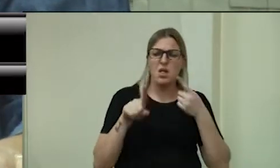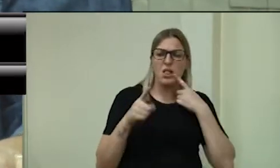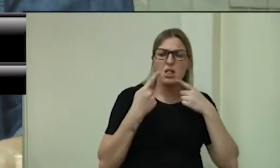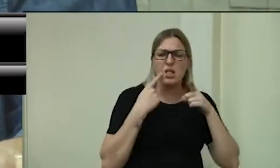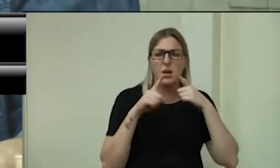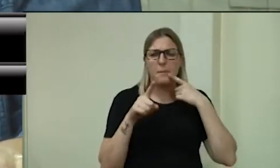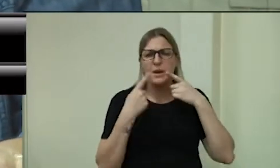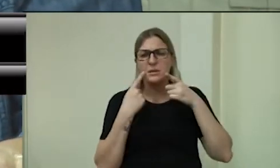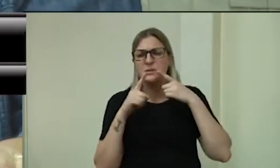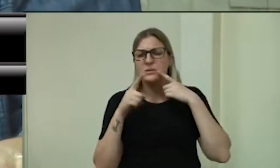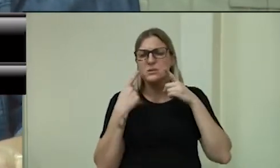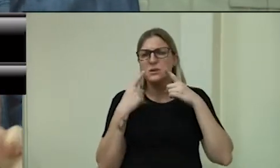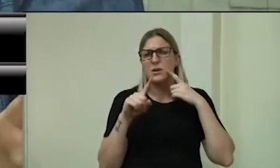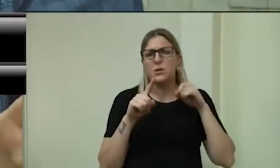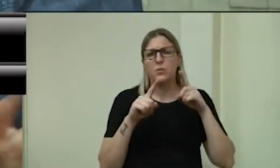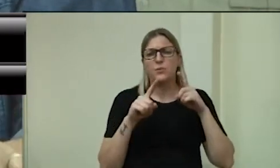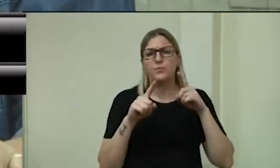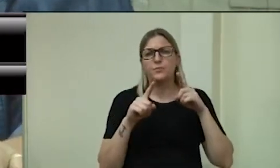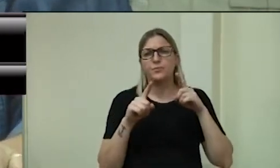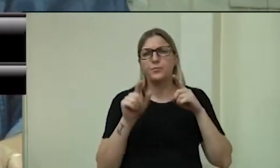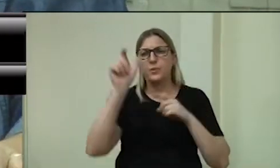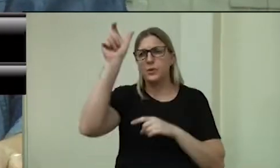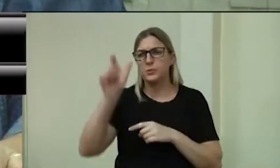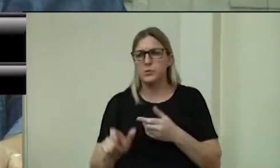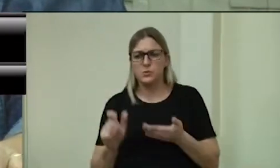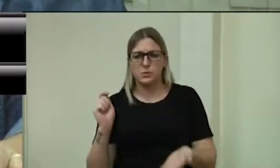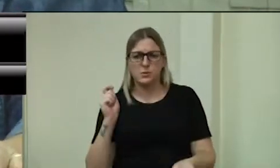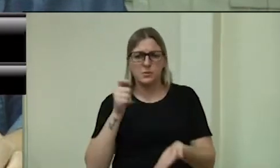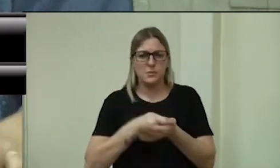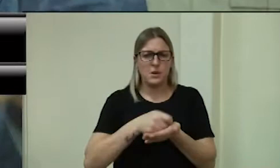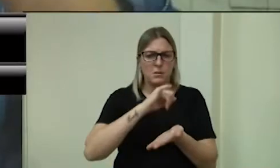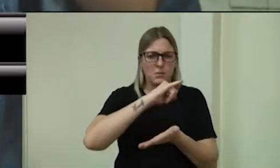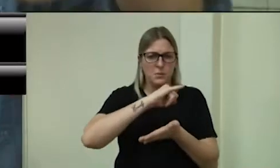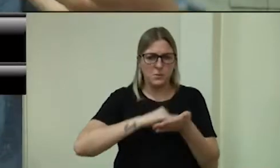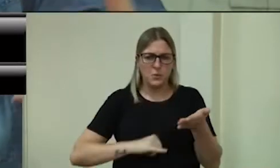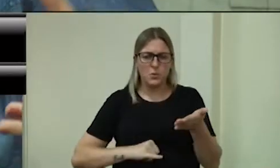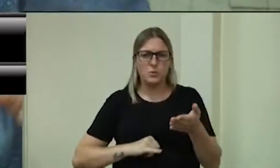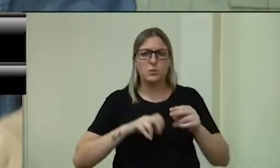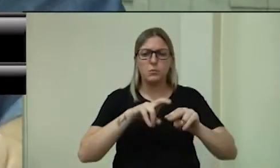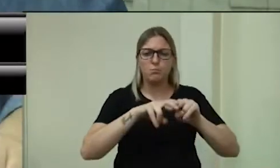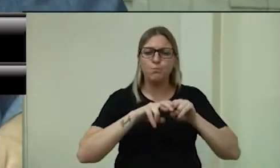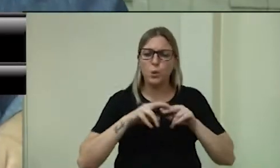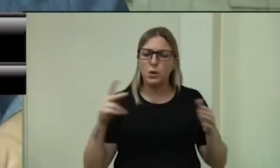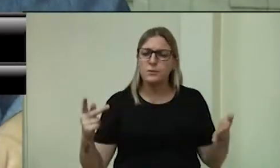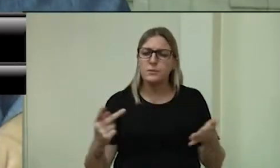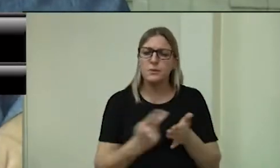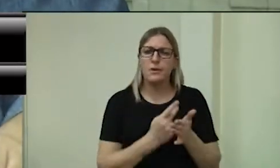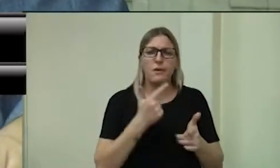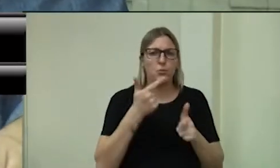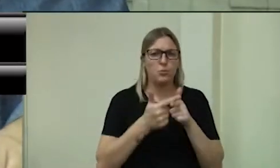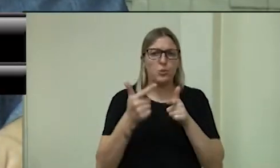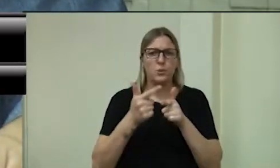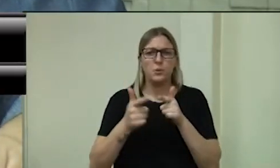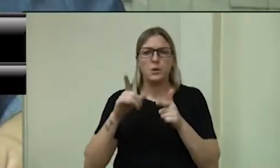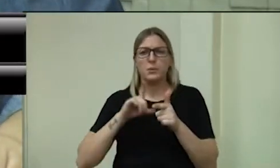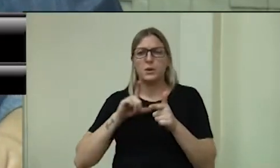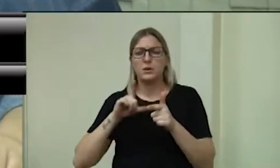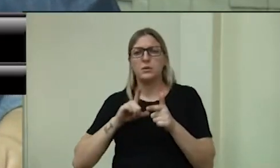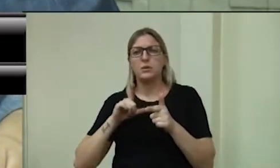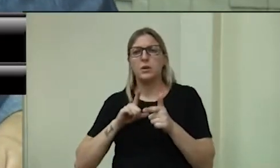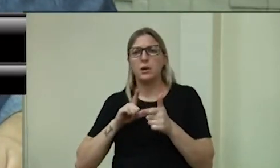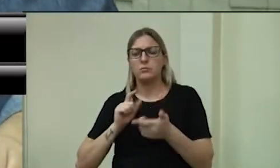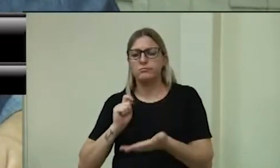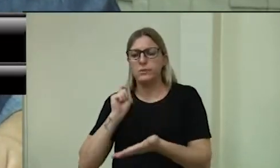recebemos dos contribuintes eritinenses diante das falhas que existem, principalmente na questão das